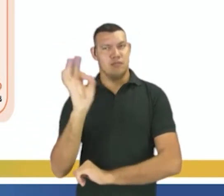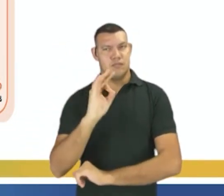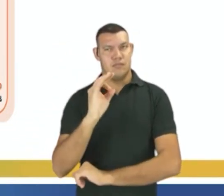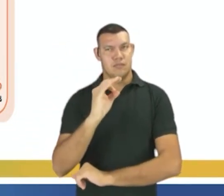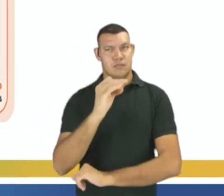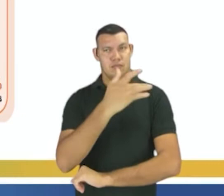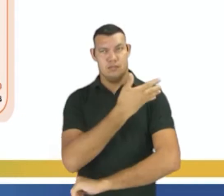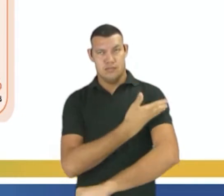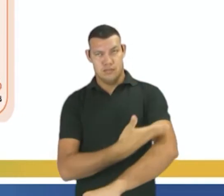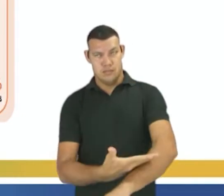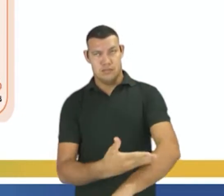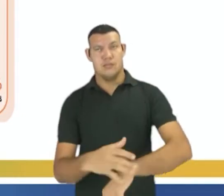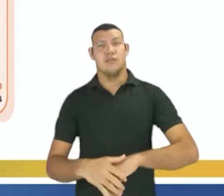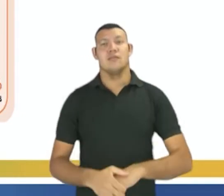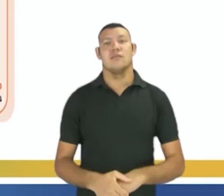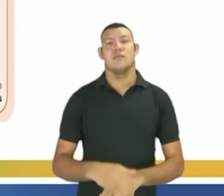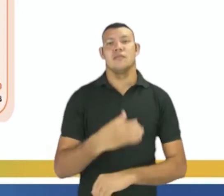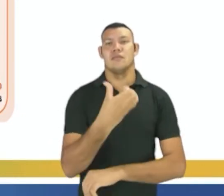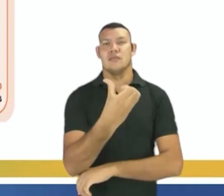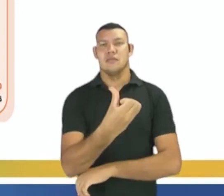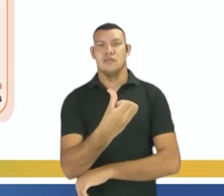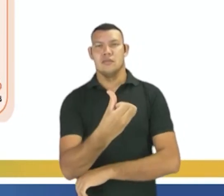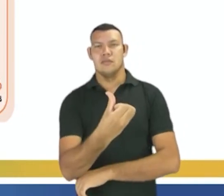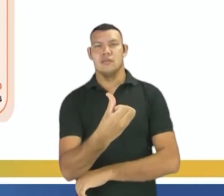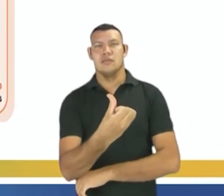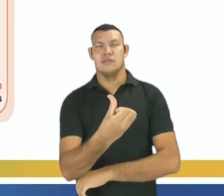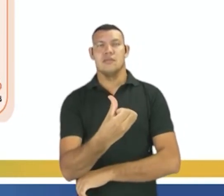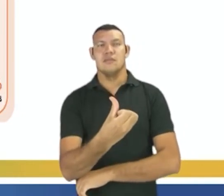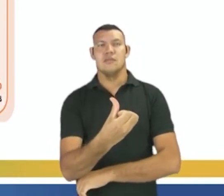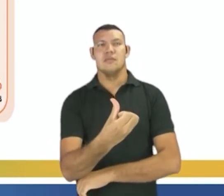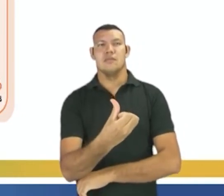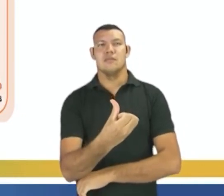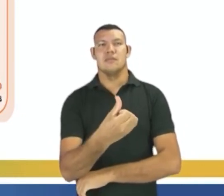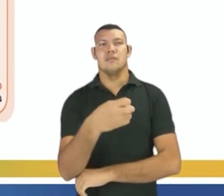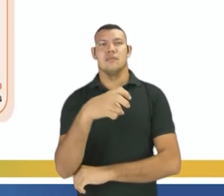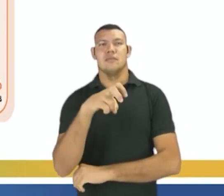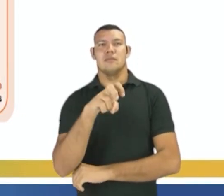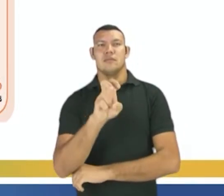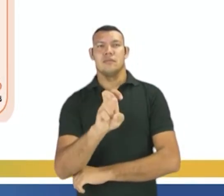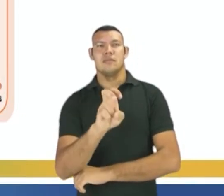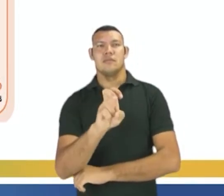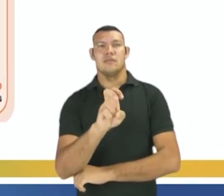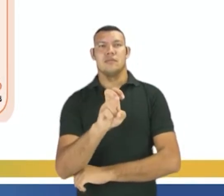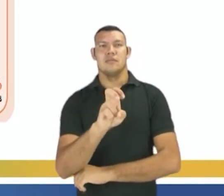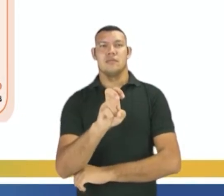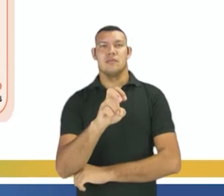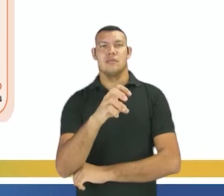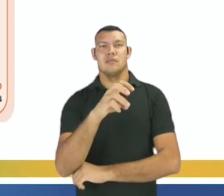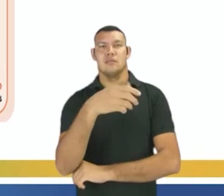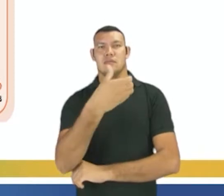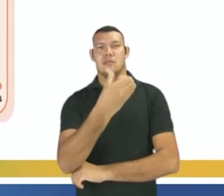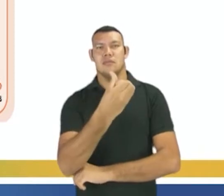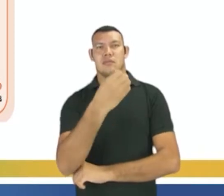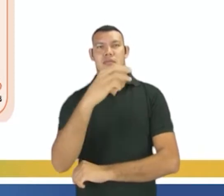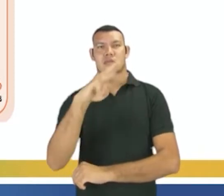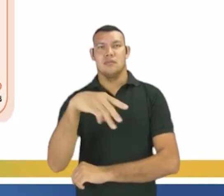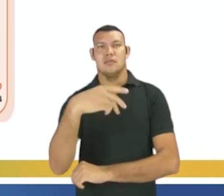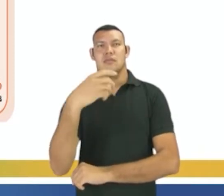branca, 63,5% homens, 5,2% mulheres. Preto ou parda, 98